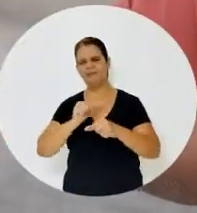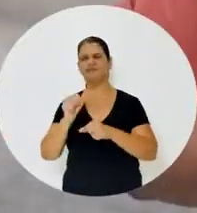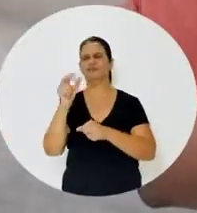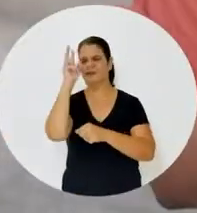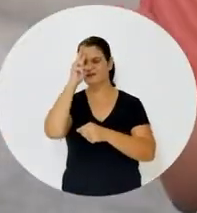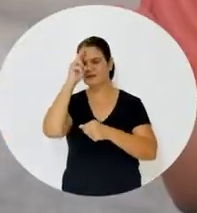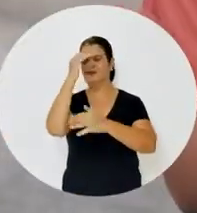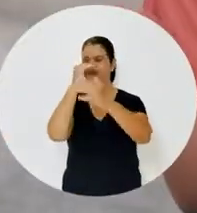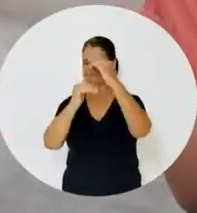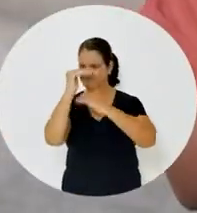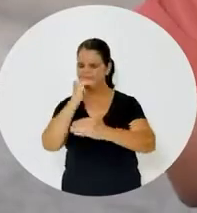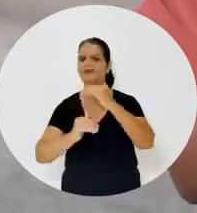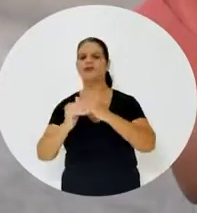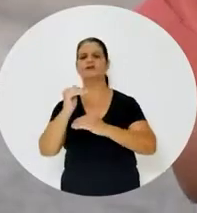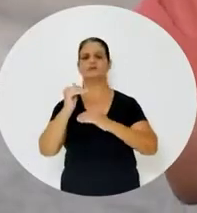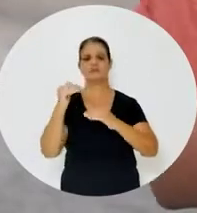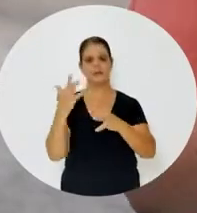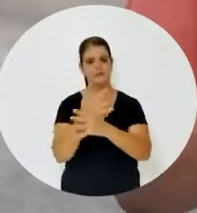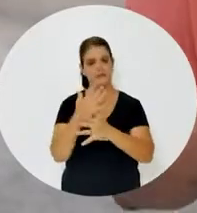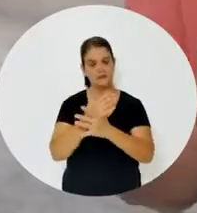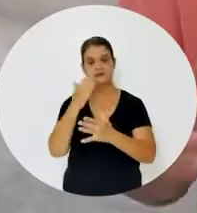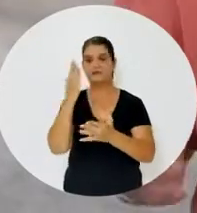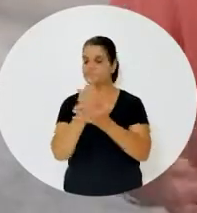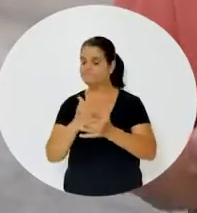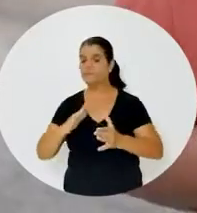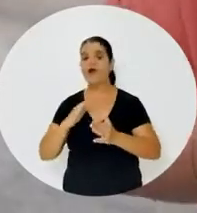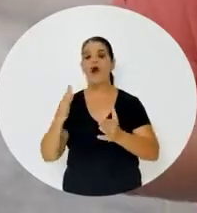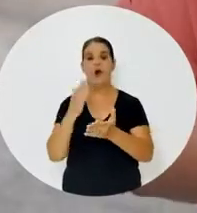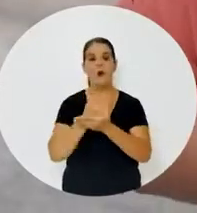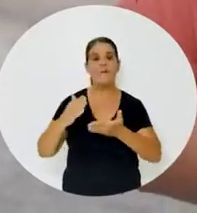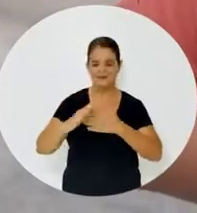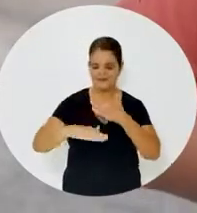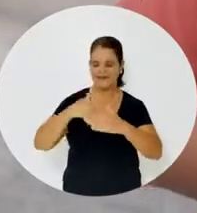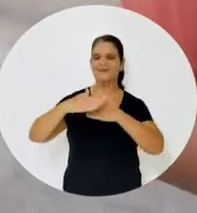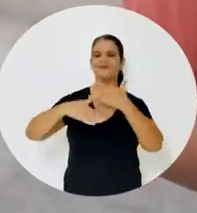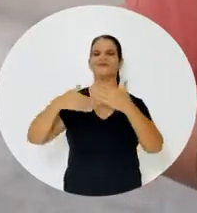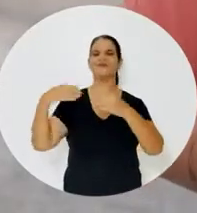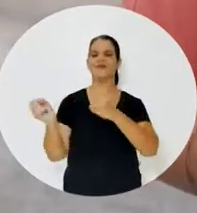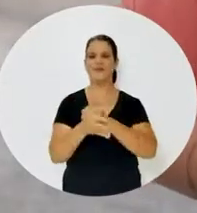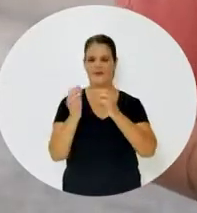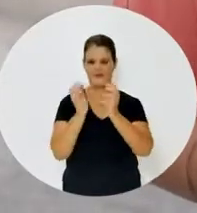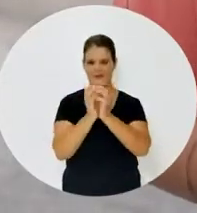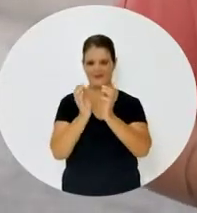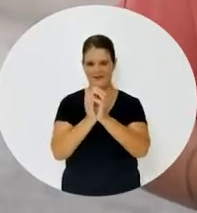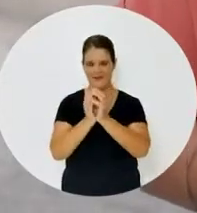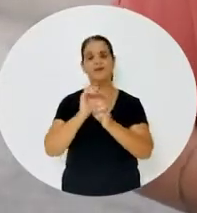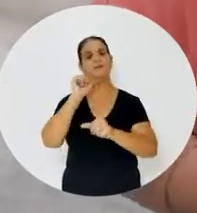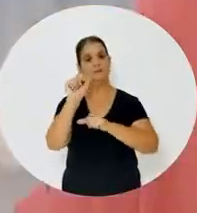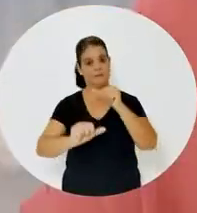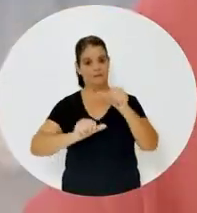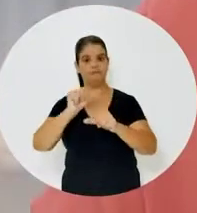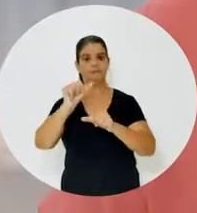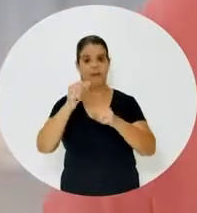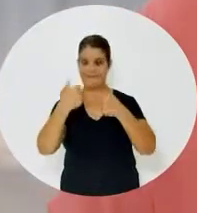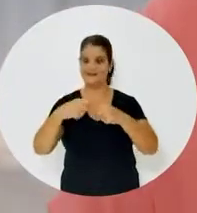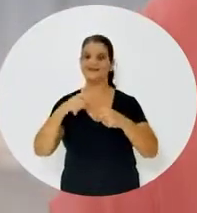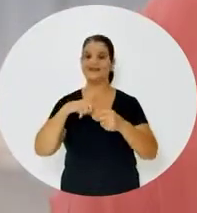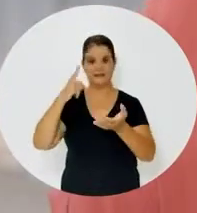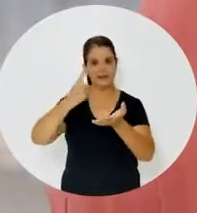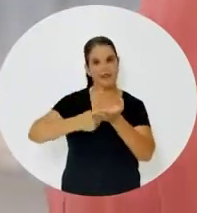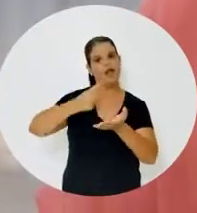retrocesso na cidade. Começar a escrever um novo capítulo na história do Recife. E pra virar essa página, tem que ter compromisso.